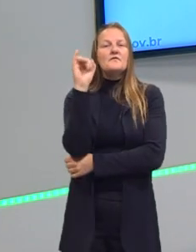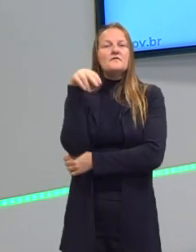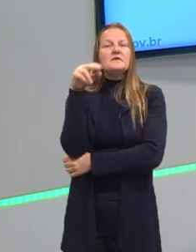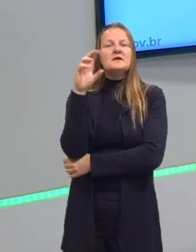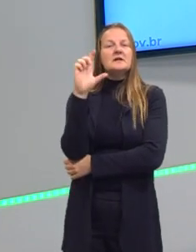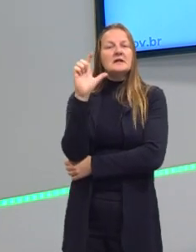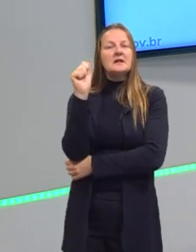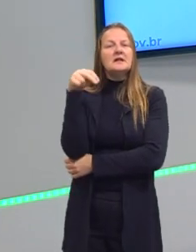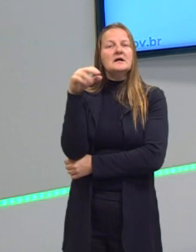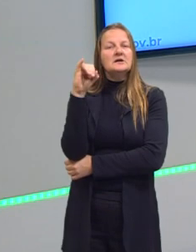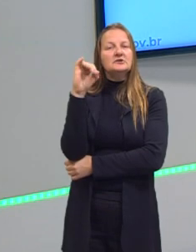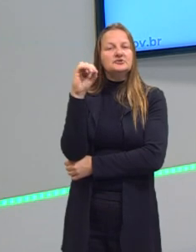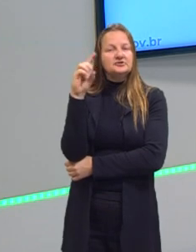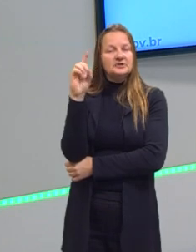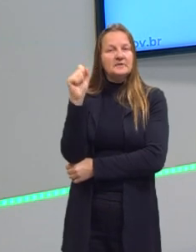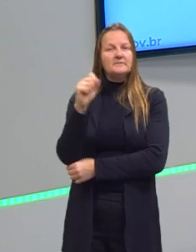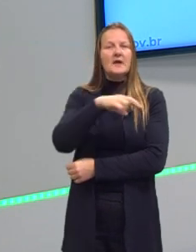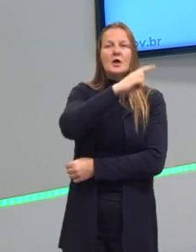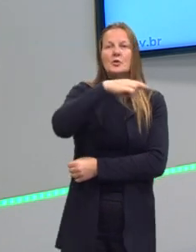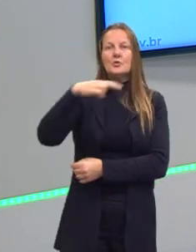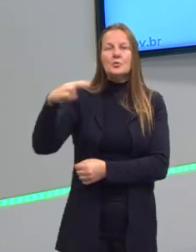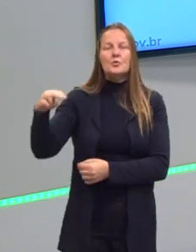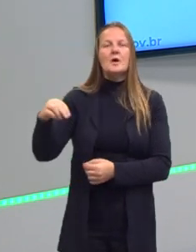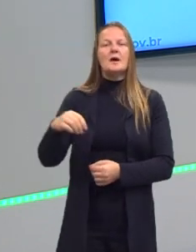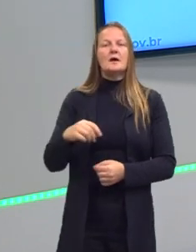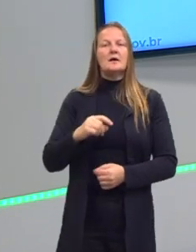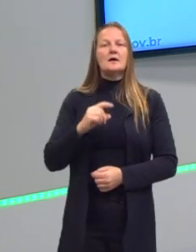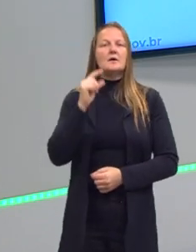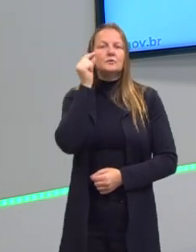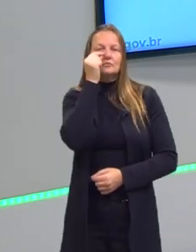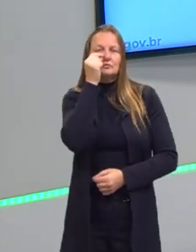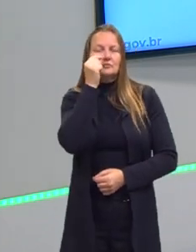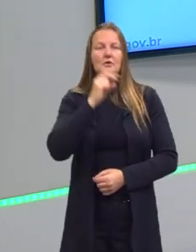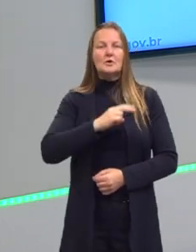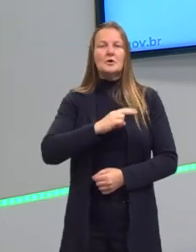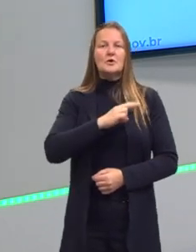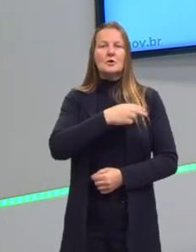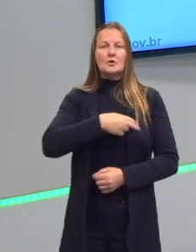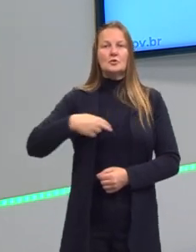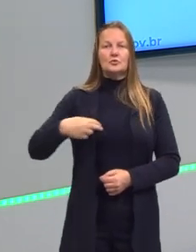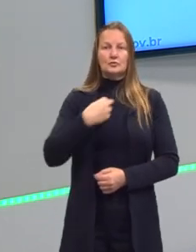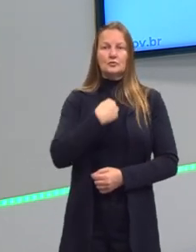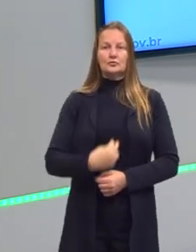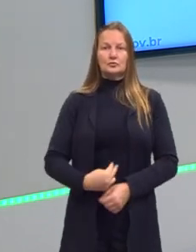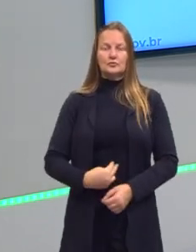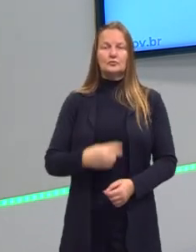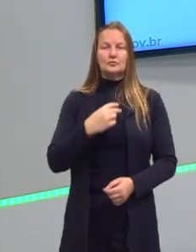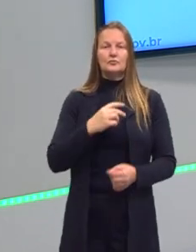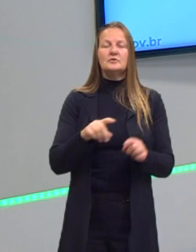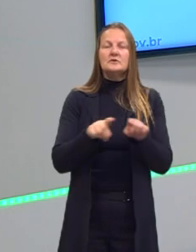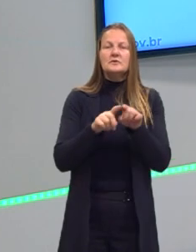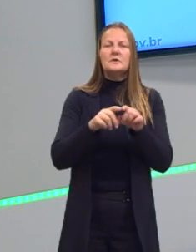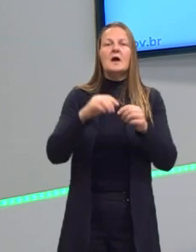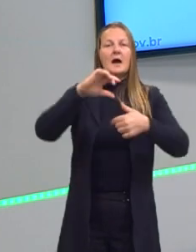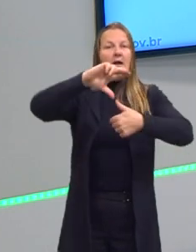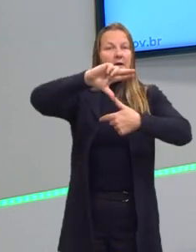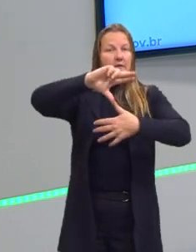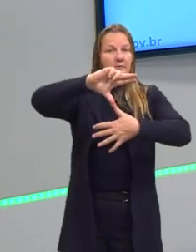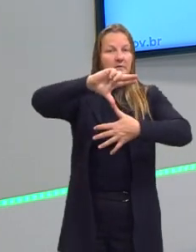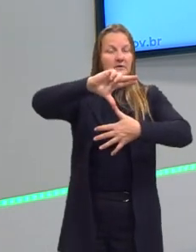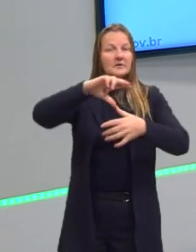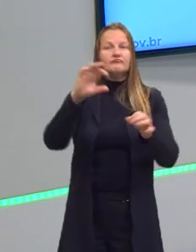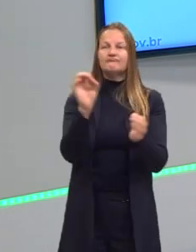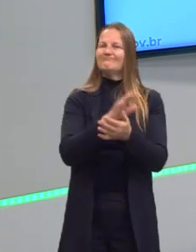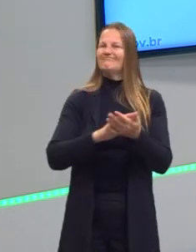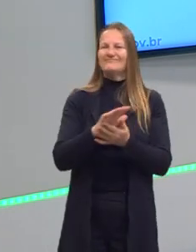Noruega, Suíça, são nações que mantêm o Estado do Bem-Estar Social. Na América Latina, isso não aconteceu.